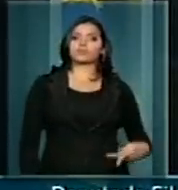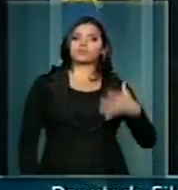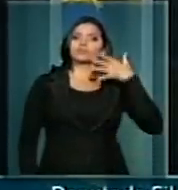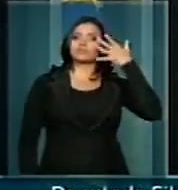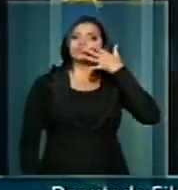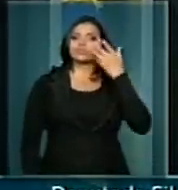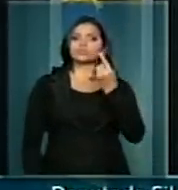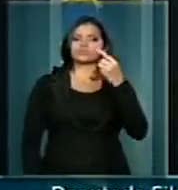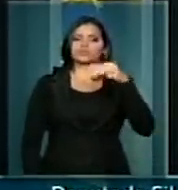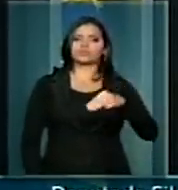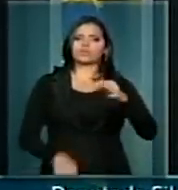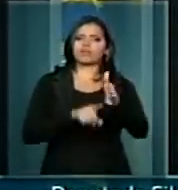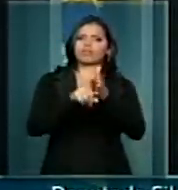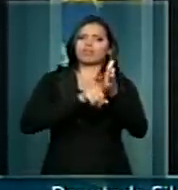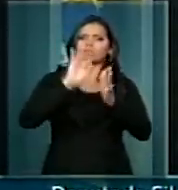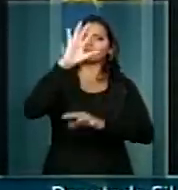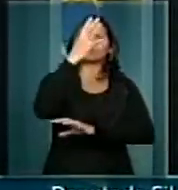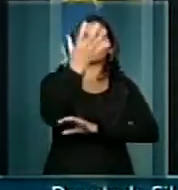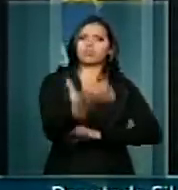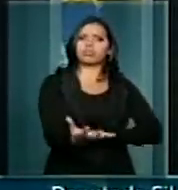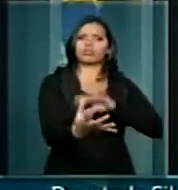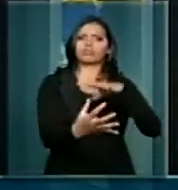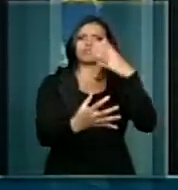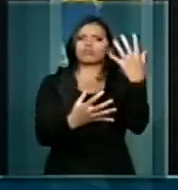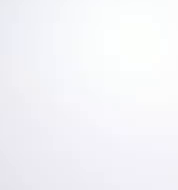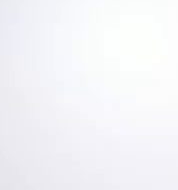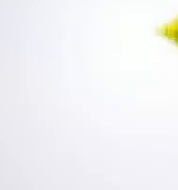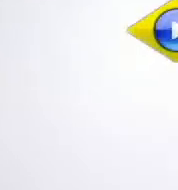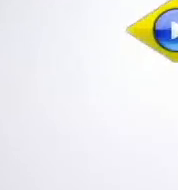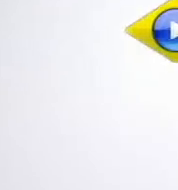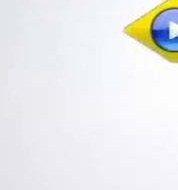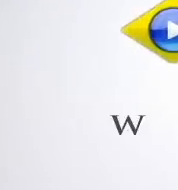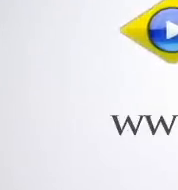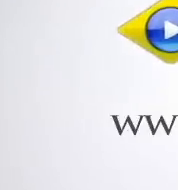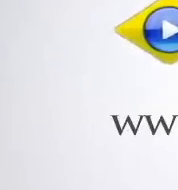faço sobre o análise de desmatamento na Amazônia. Muito obrigado, Sr. Presidente. Muito obrigado.